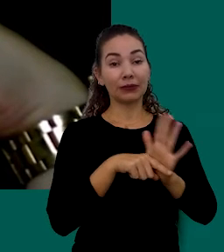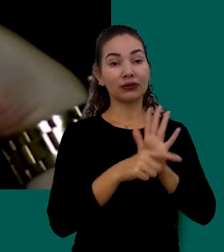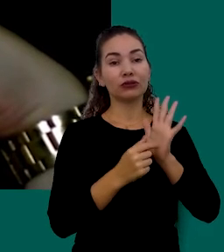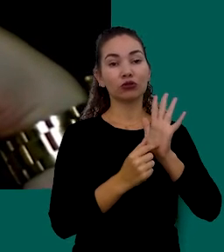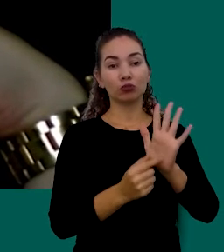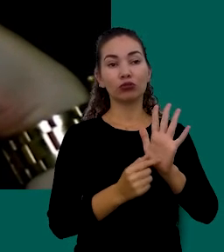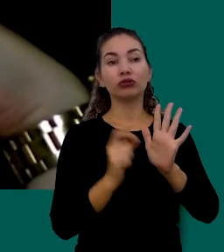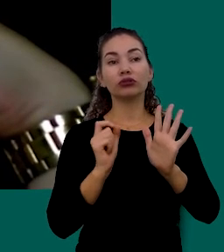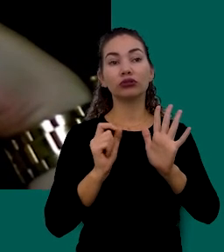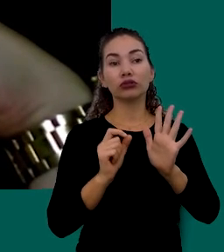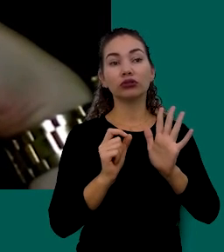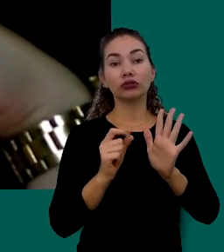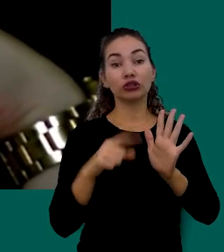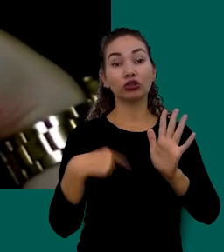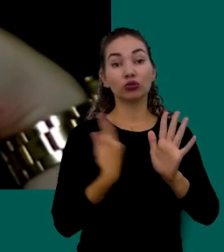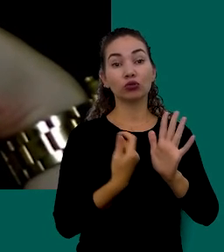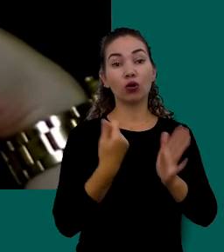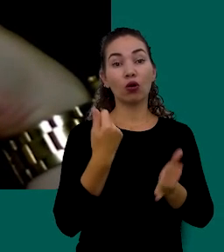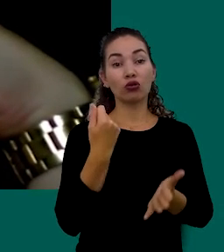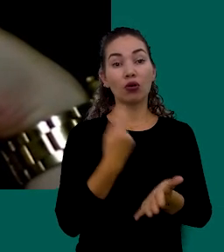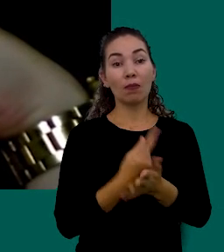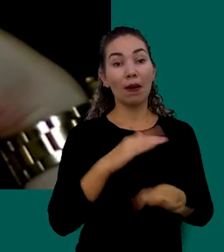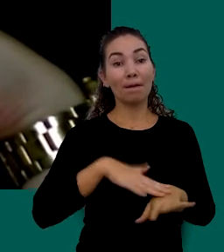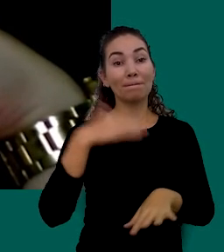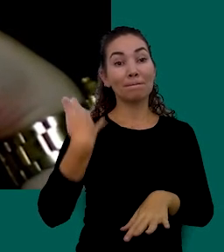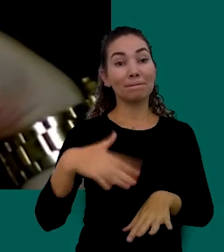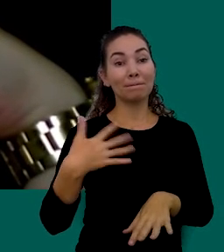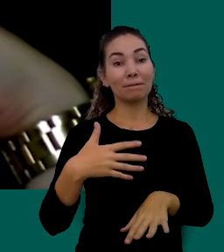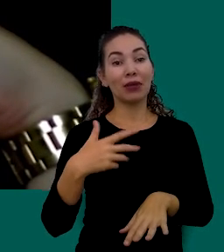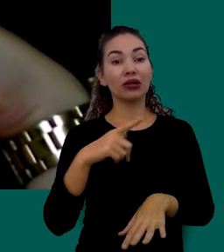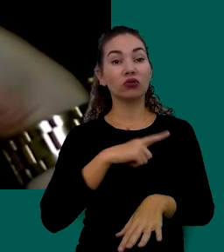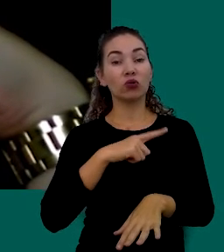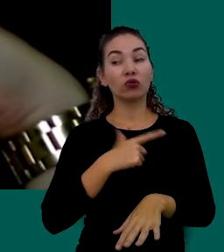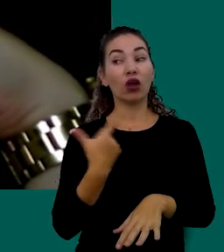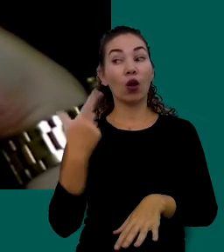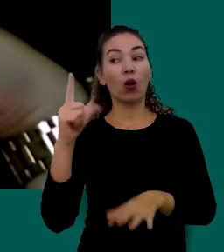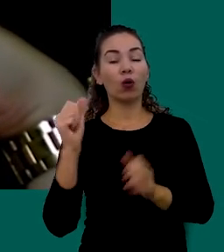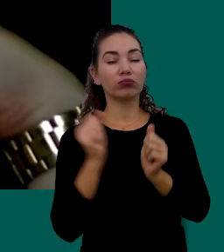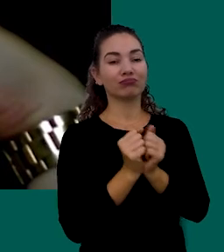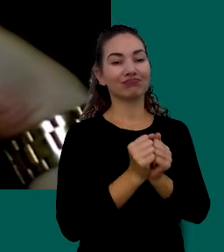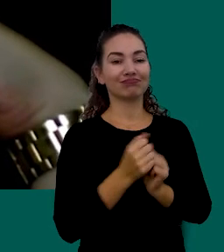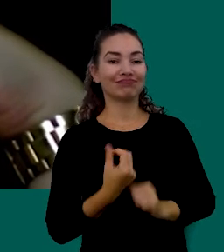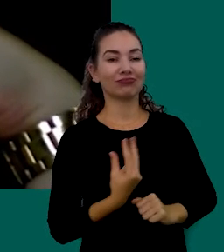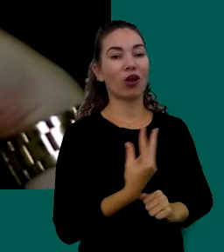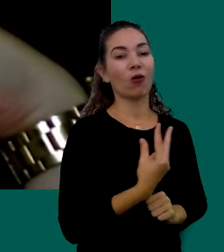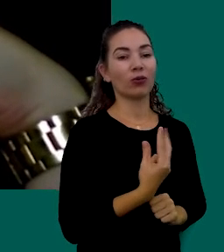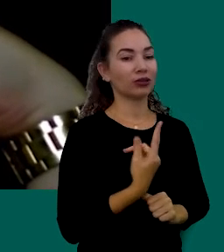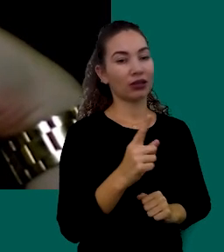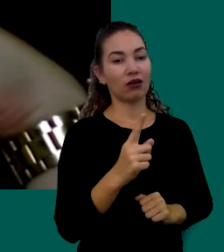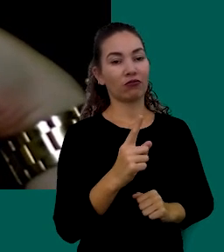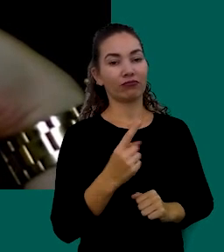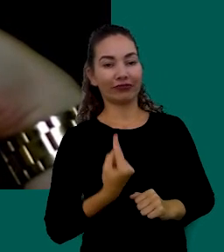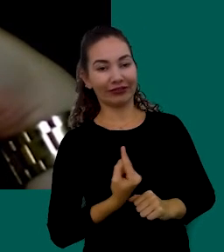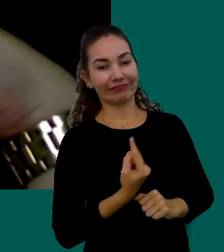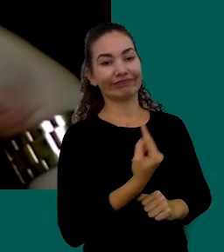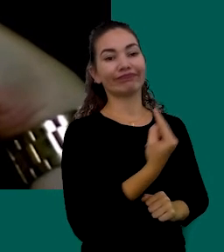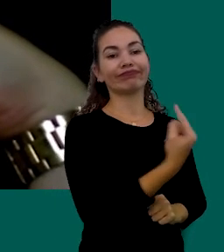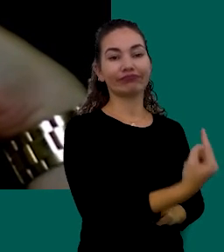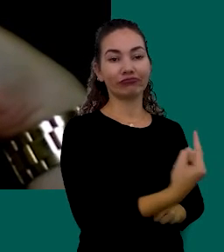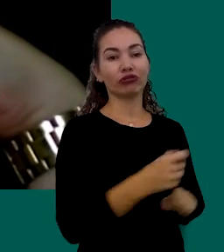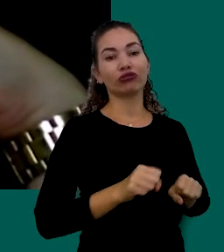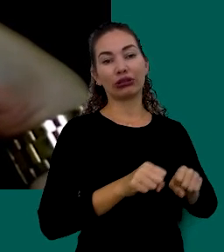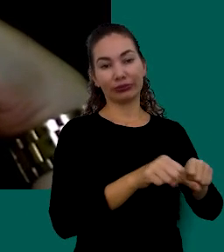Que Gastamos Mais Quando Estamos Acompanhados Então Para Economizar Vá Sozinho Ao